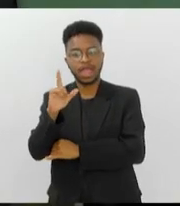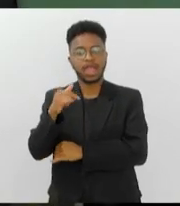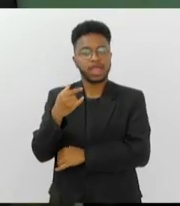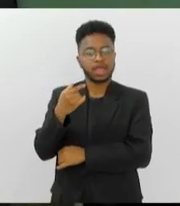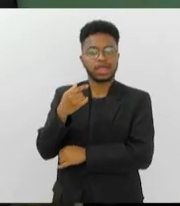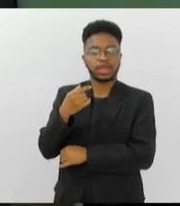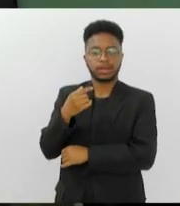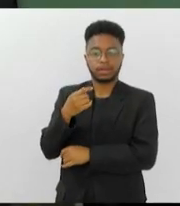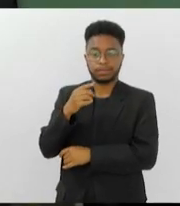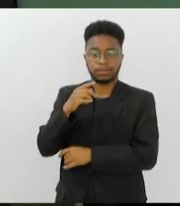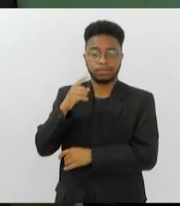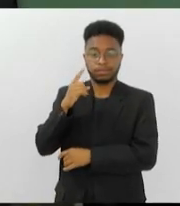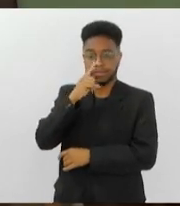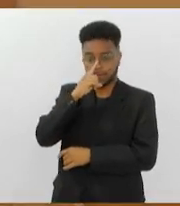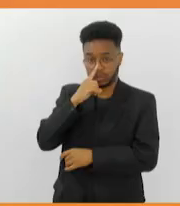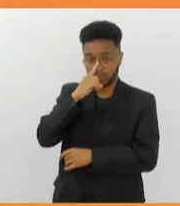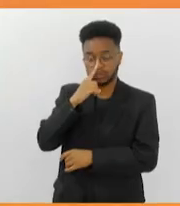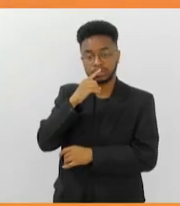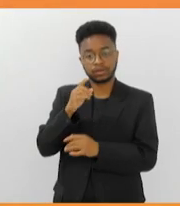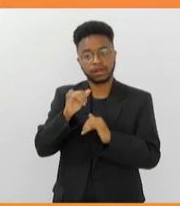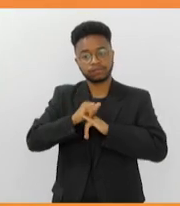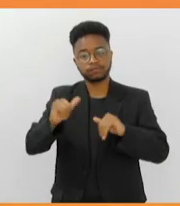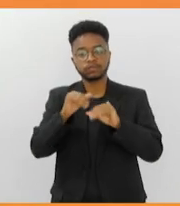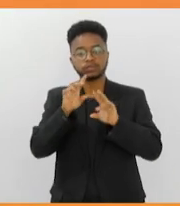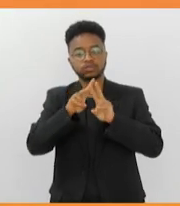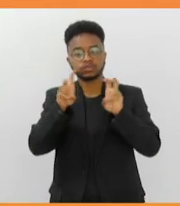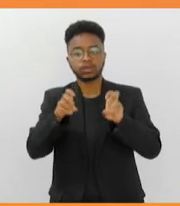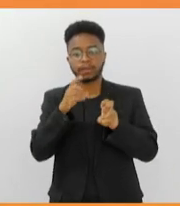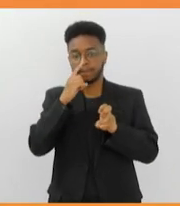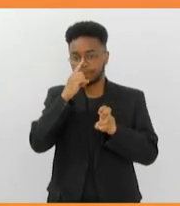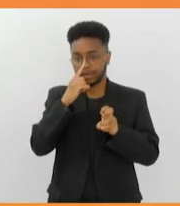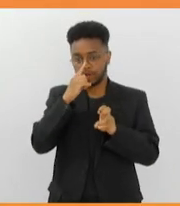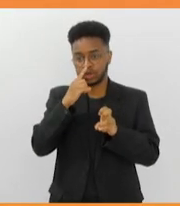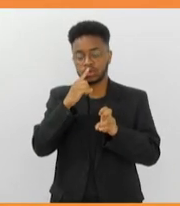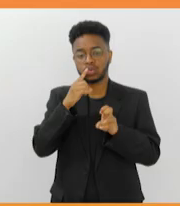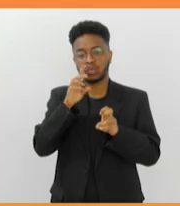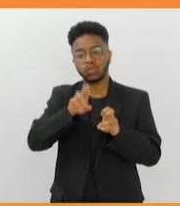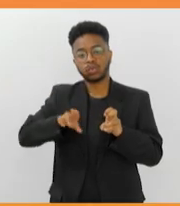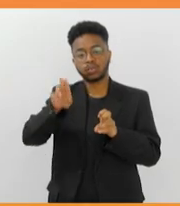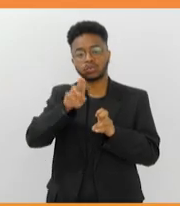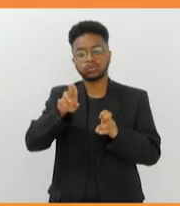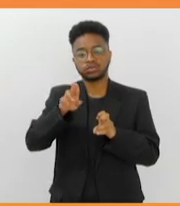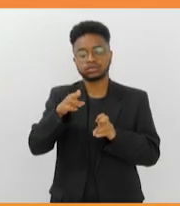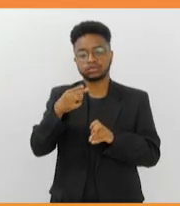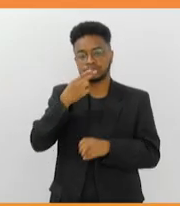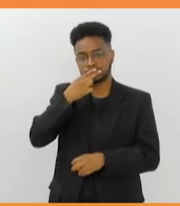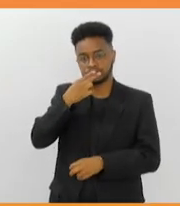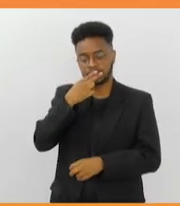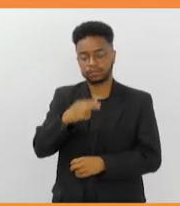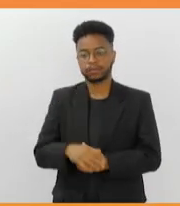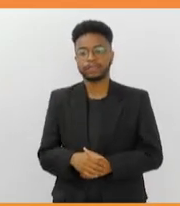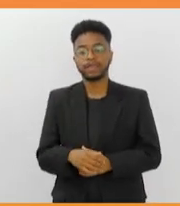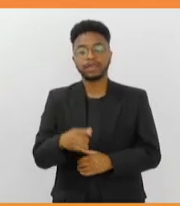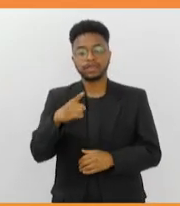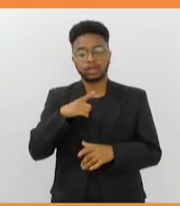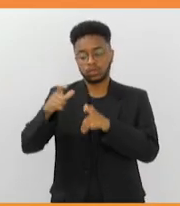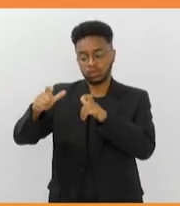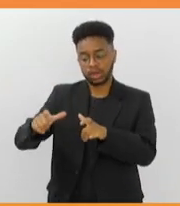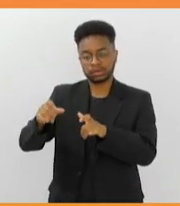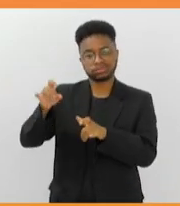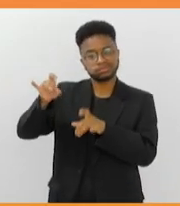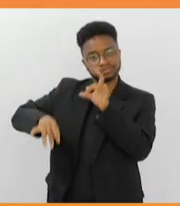perigos do cigarro eletrônico. As urnas para descarte dos dispositivos estão instaladas nas estações do metrô de